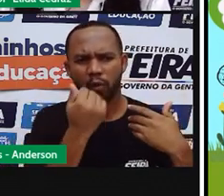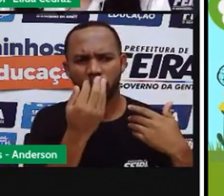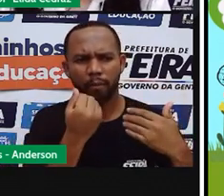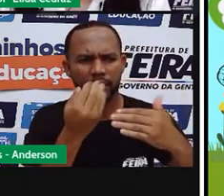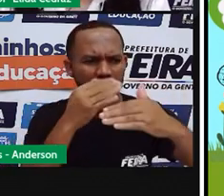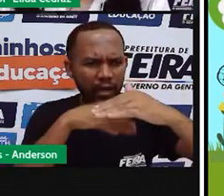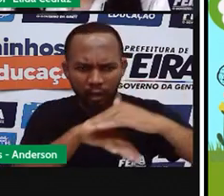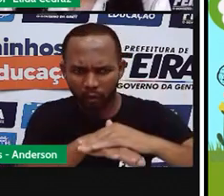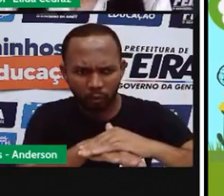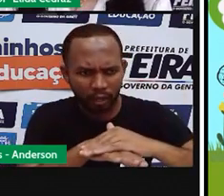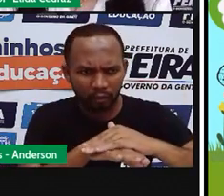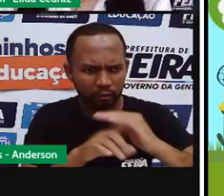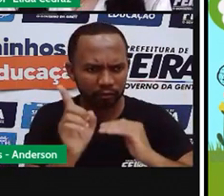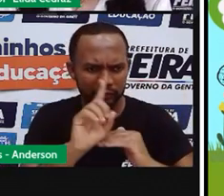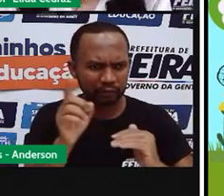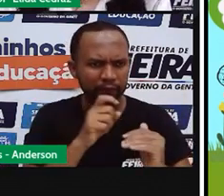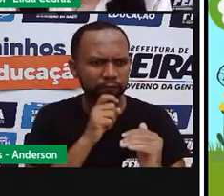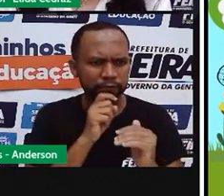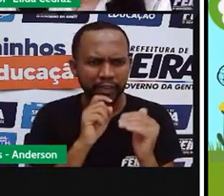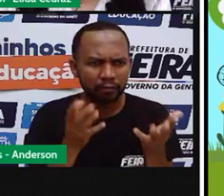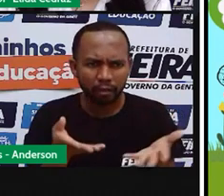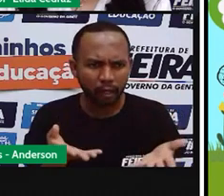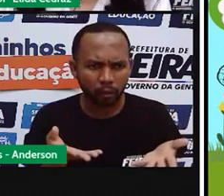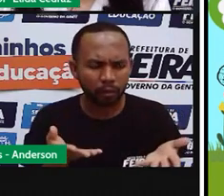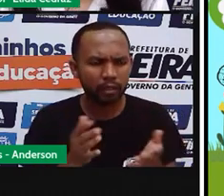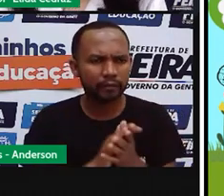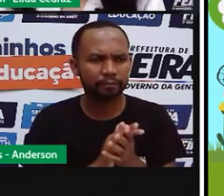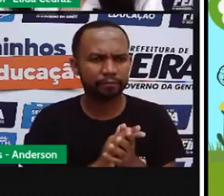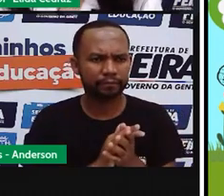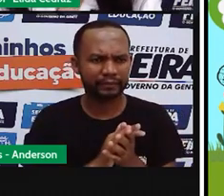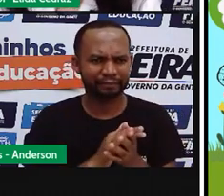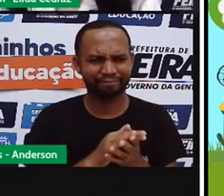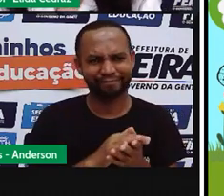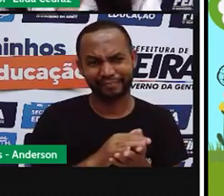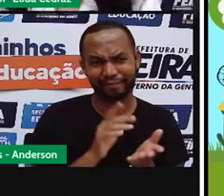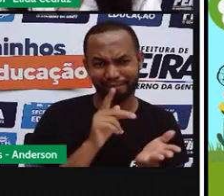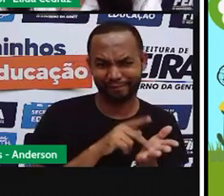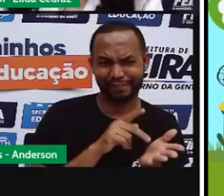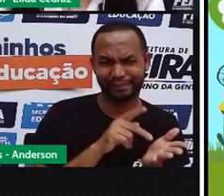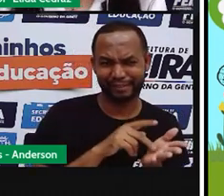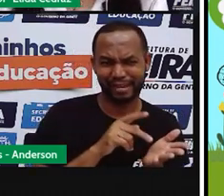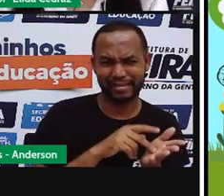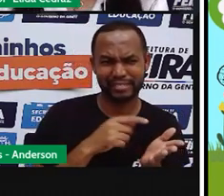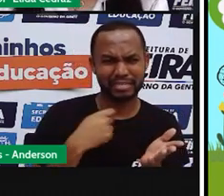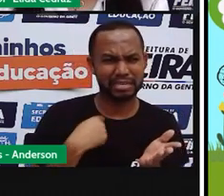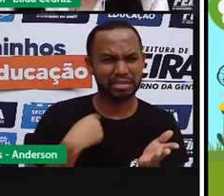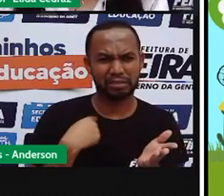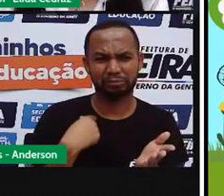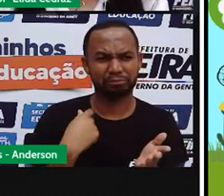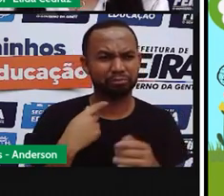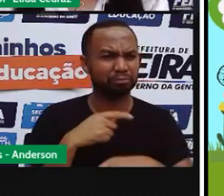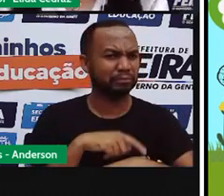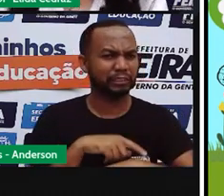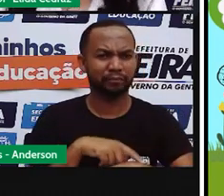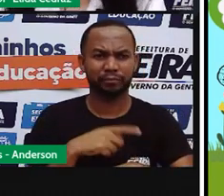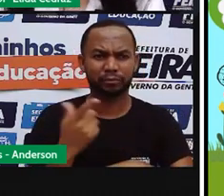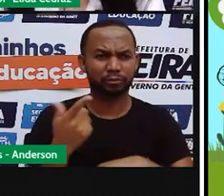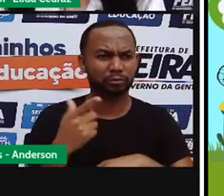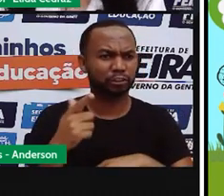para o inverno? Falou a cigarra. Para falar a verdade, não tive tempo.